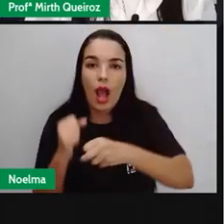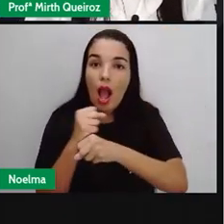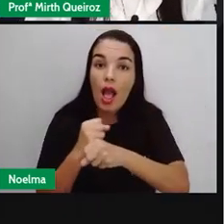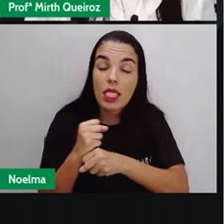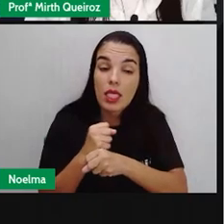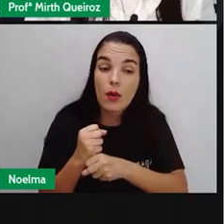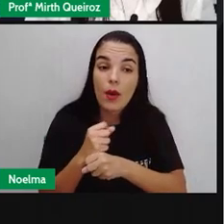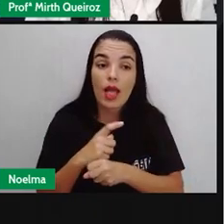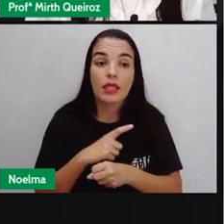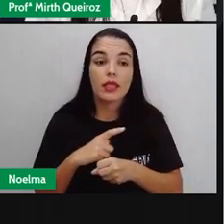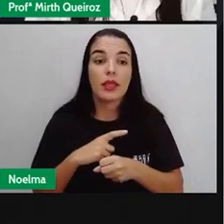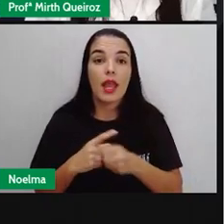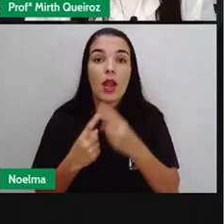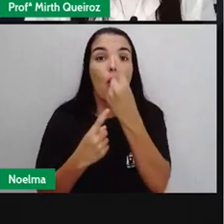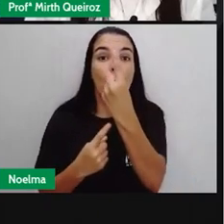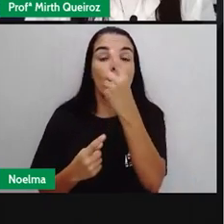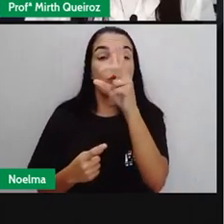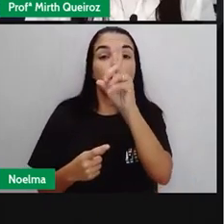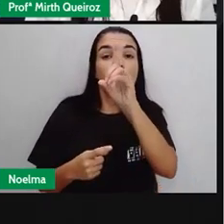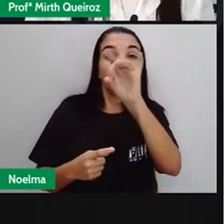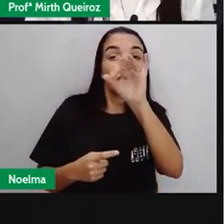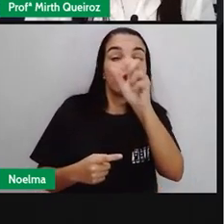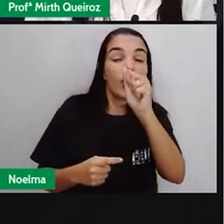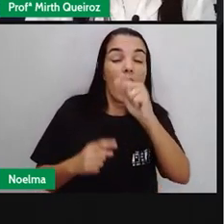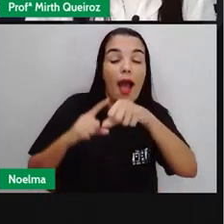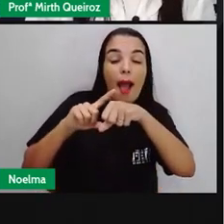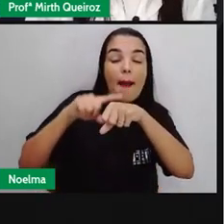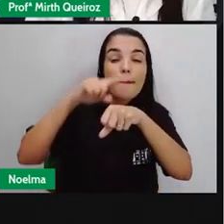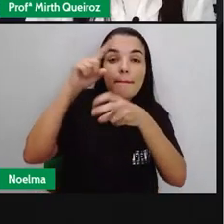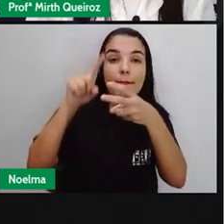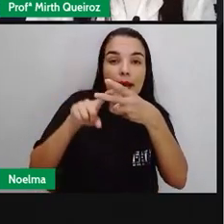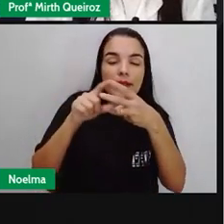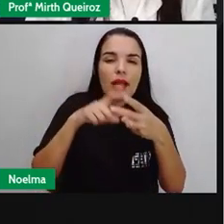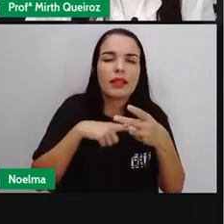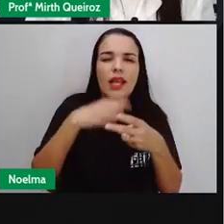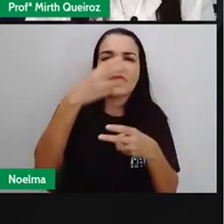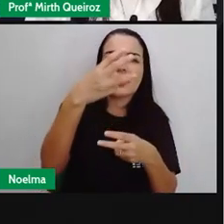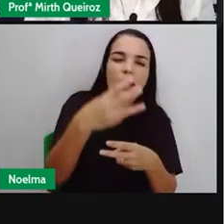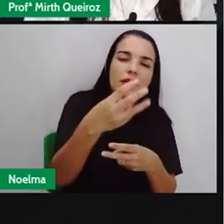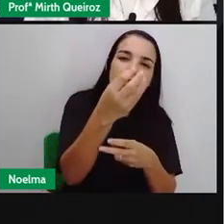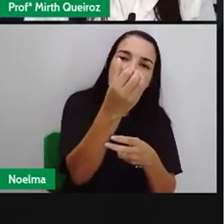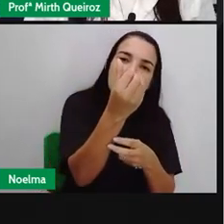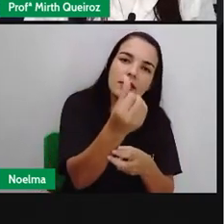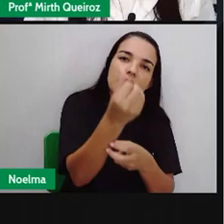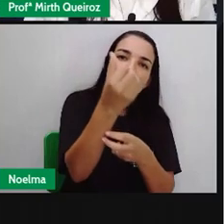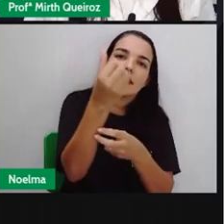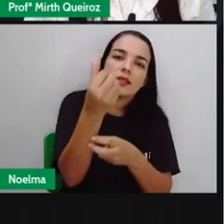Esse ano Ele apresenta um dia a mais Que ao invés de 365 dias São